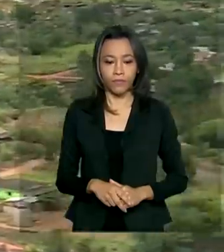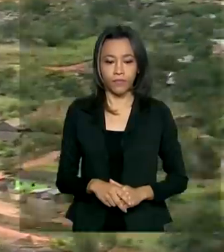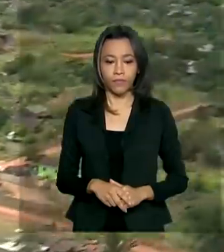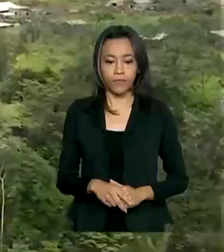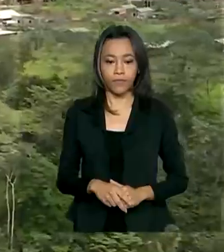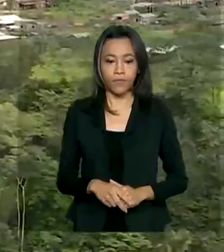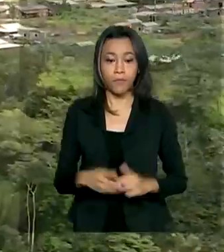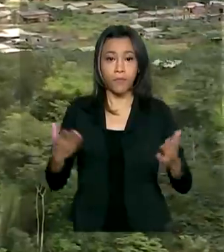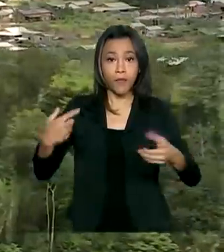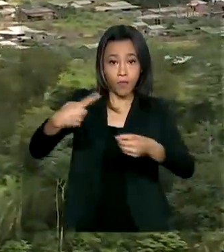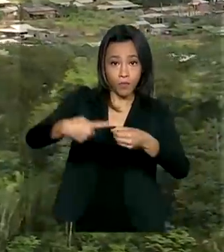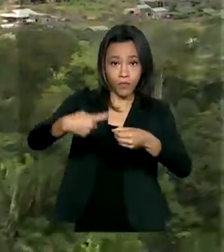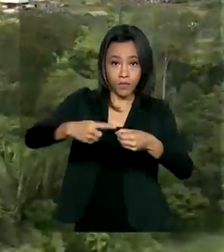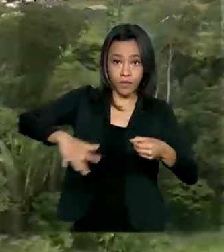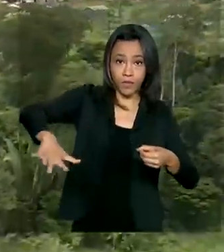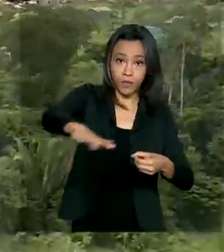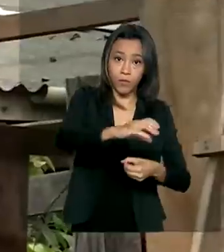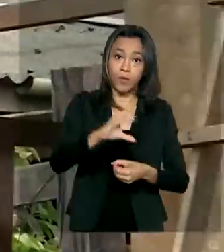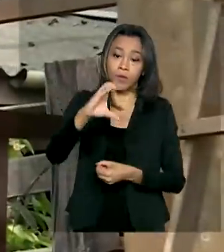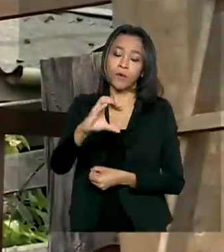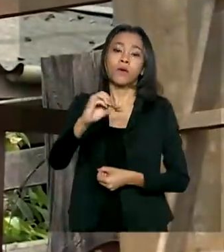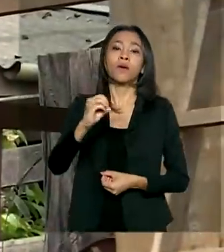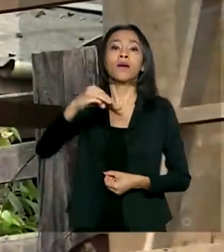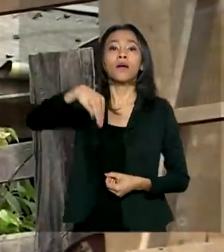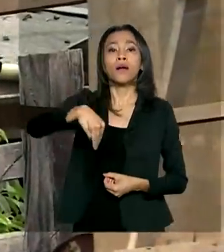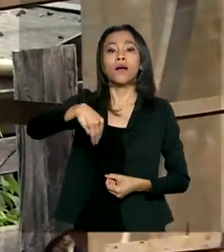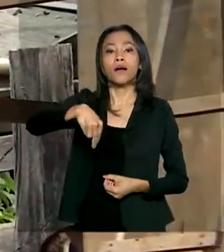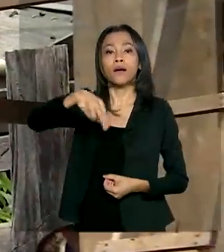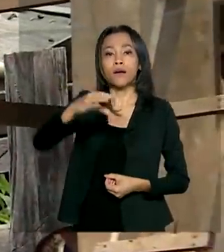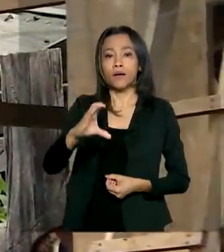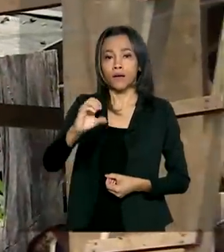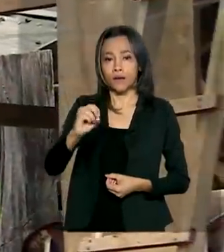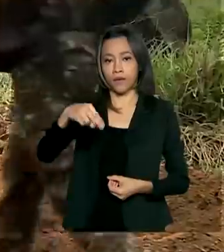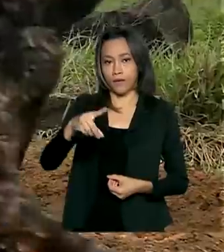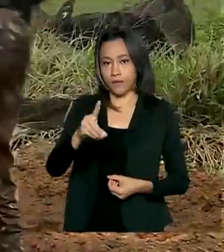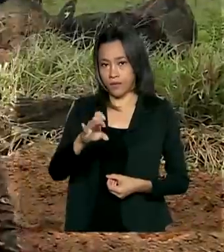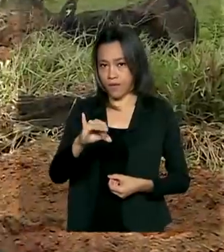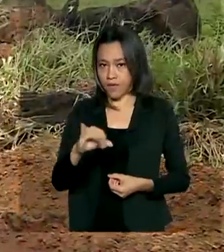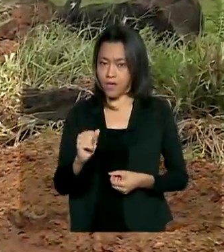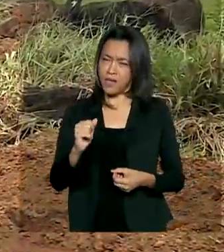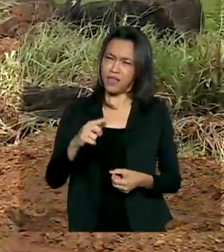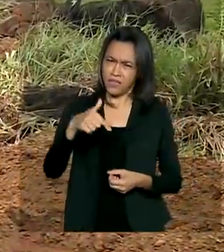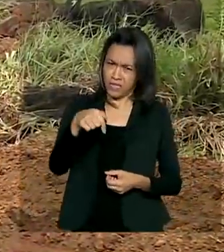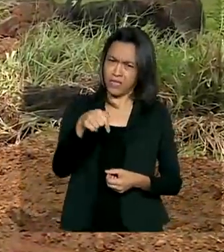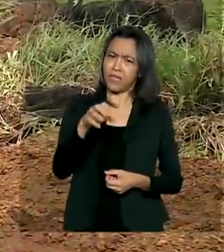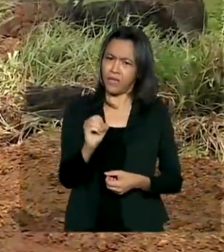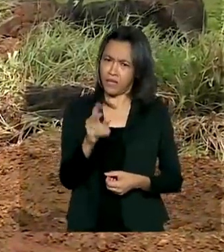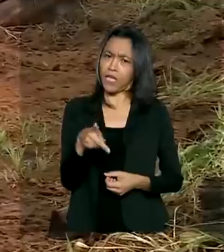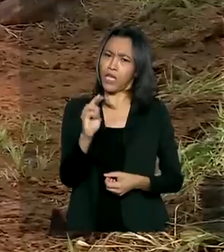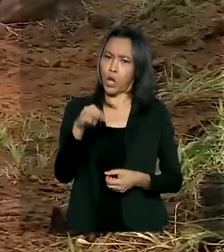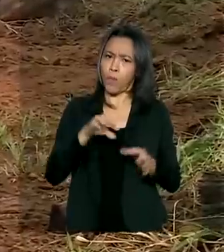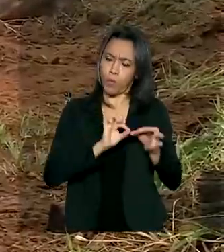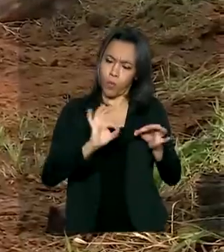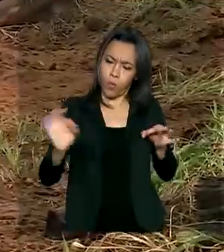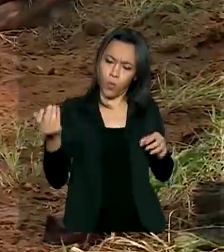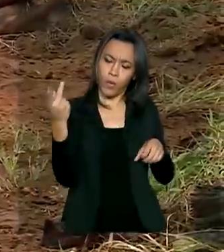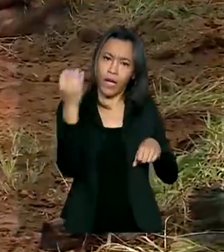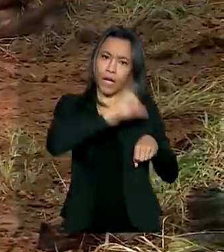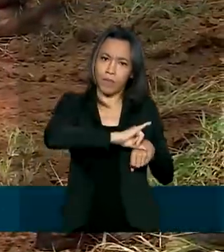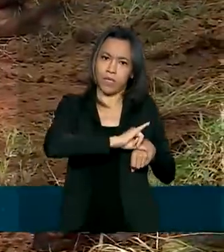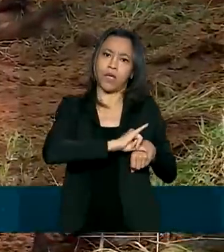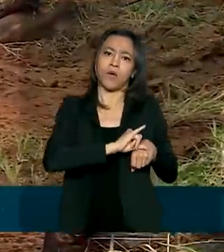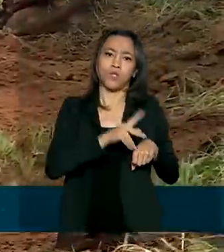Está no município de Candeias do Jamari, 70 quilômetros de Porto Velho. E essa aqui é uma área de clareira,